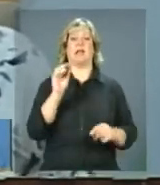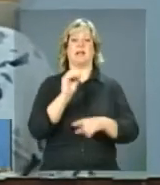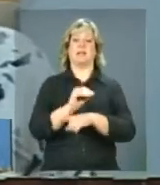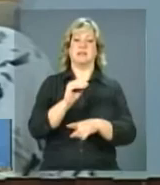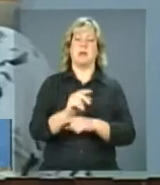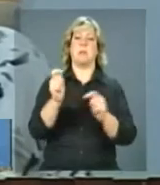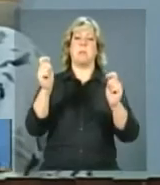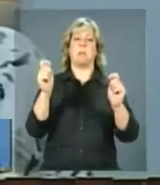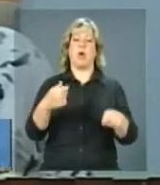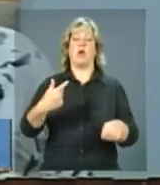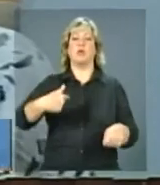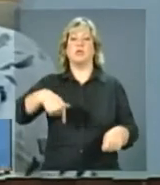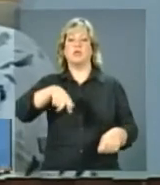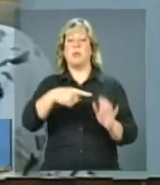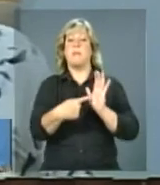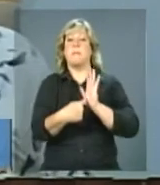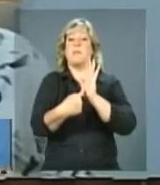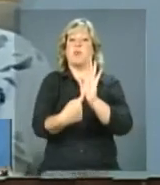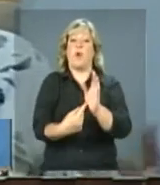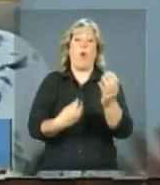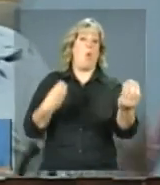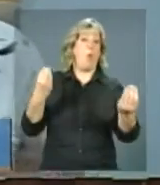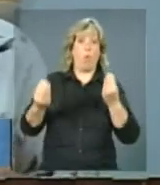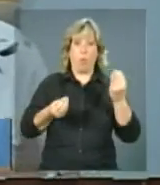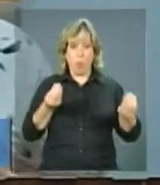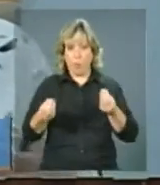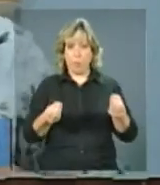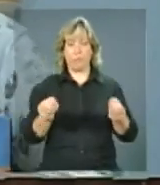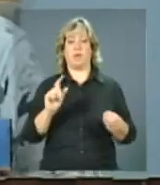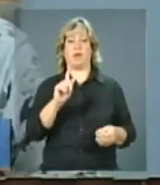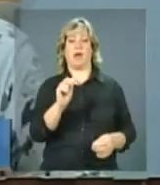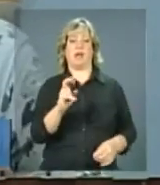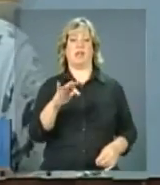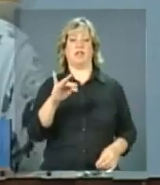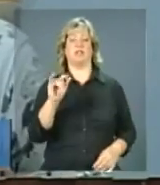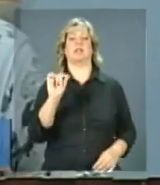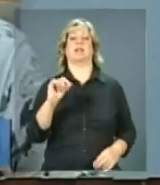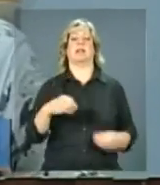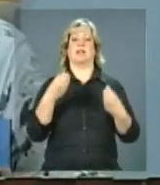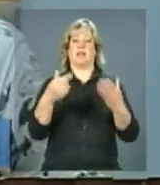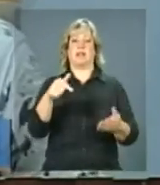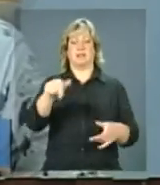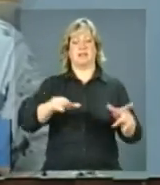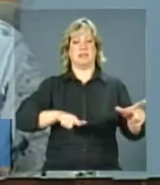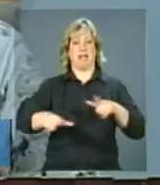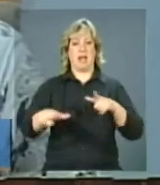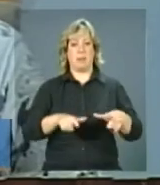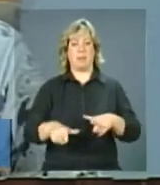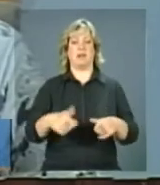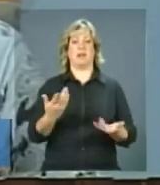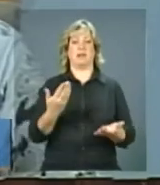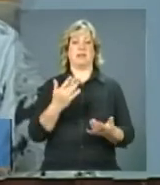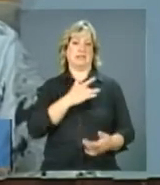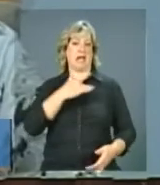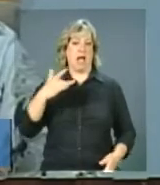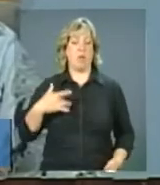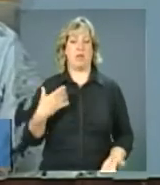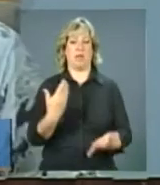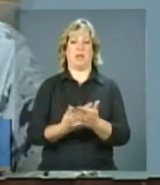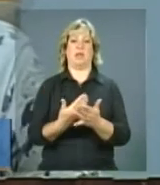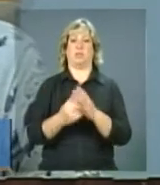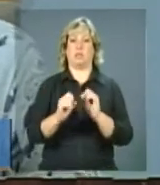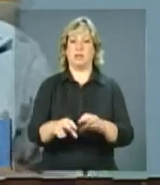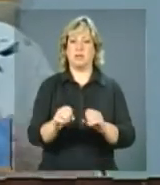orientar com relação à referência e contra-referência, garantindo que esse trabalho intersetorial entre saúde e educação, a